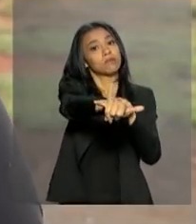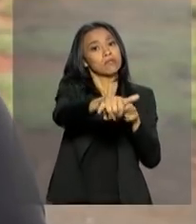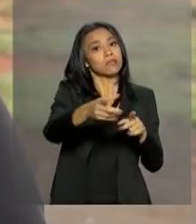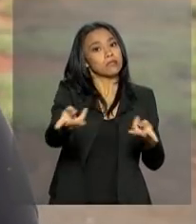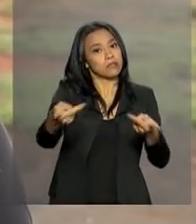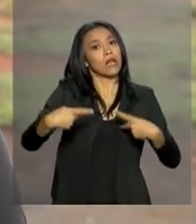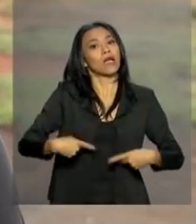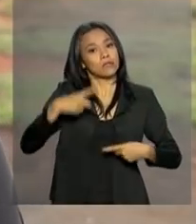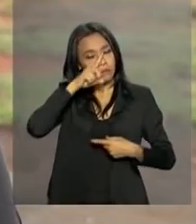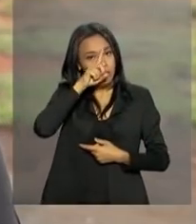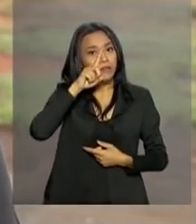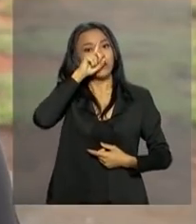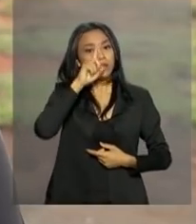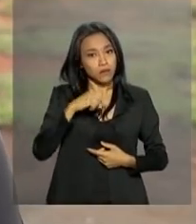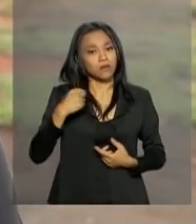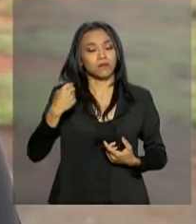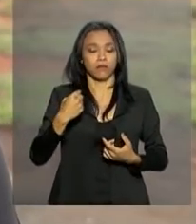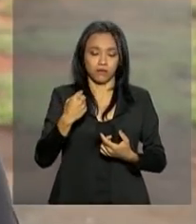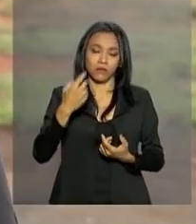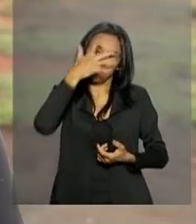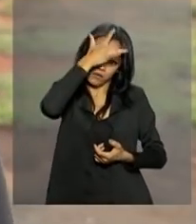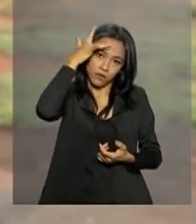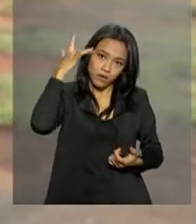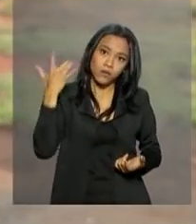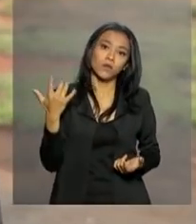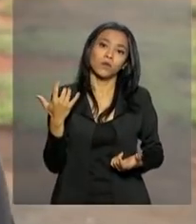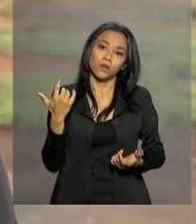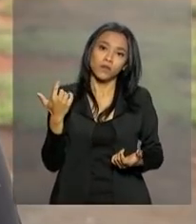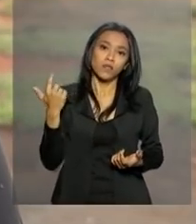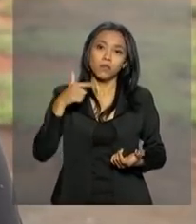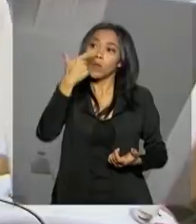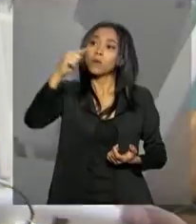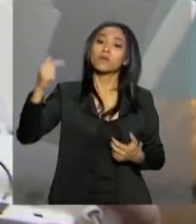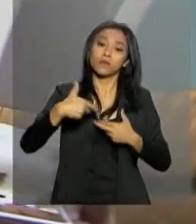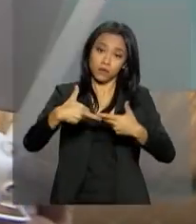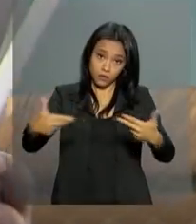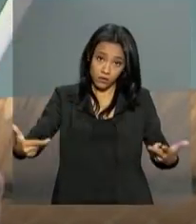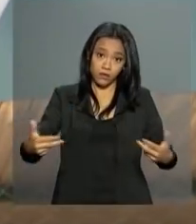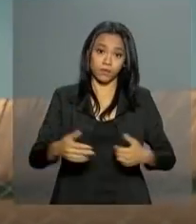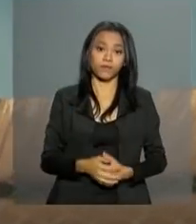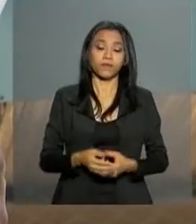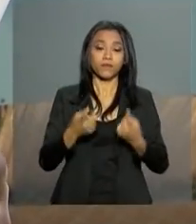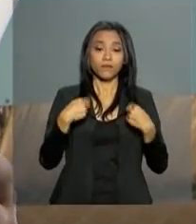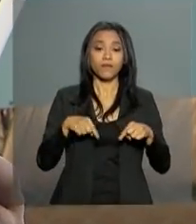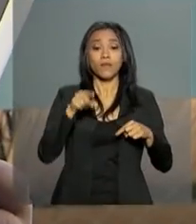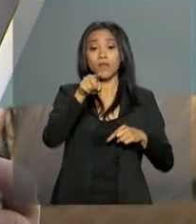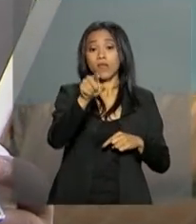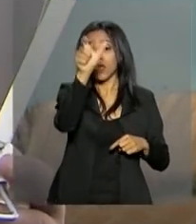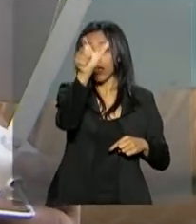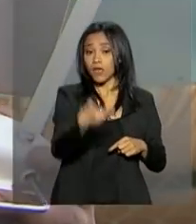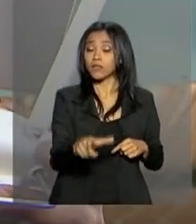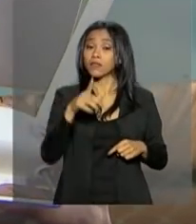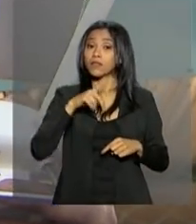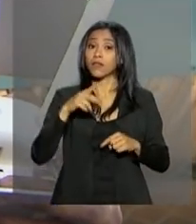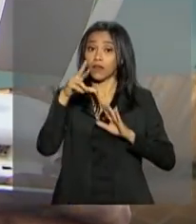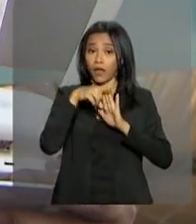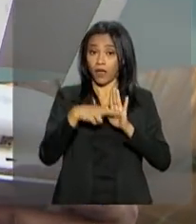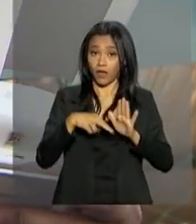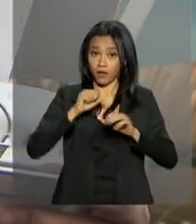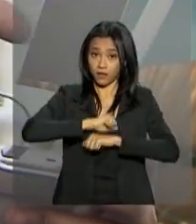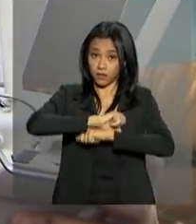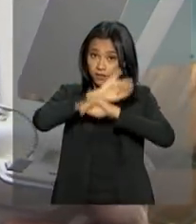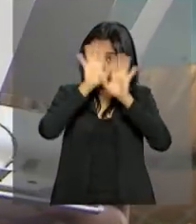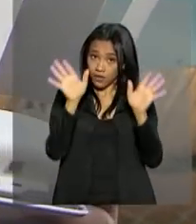sim às pessoas, a terceiros e a objetos também. E para o Everton ter regras bem definidas, é